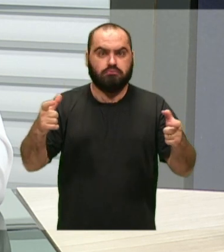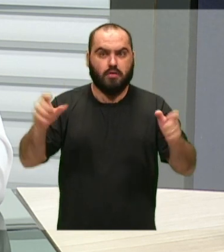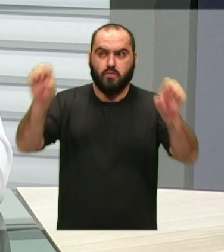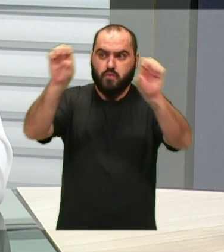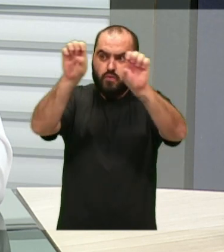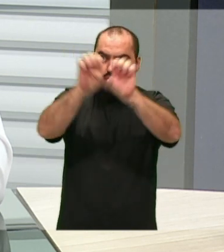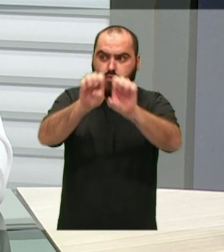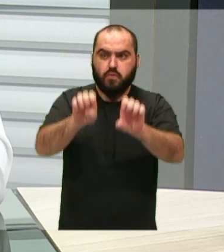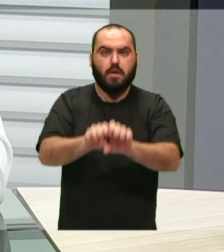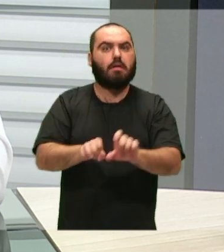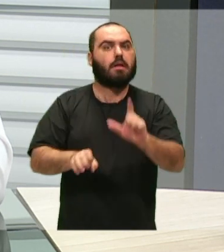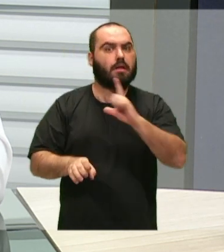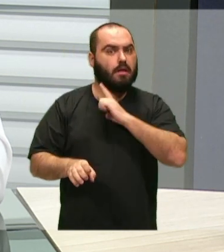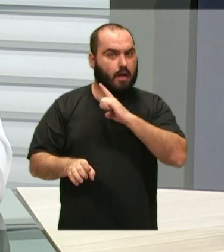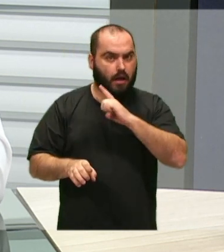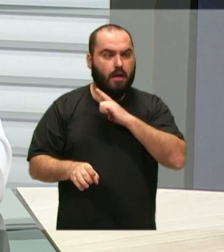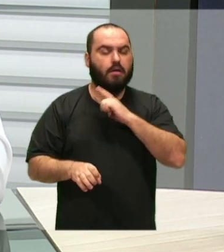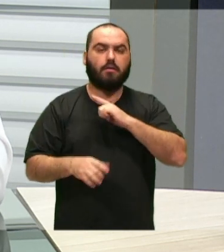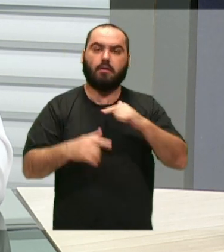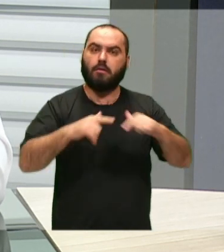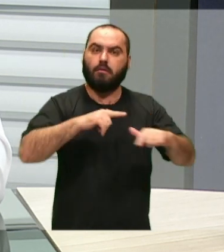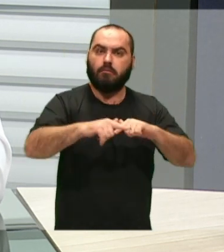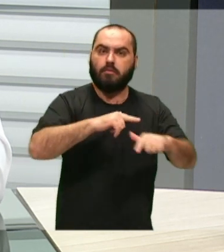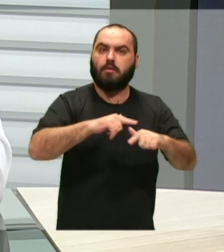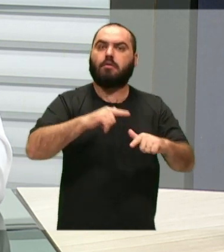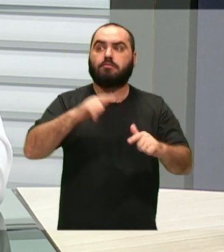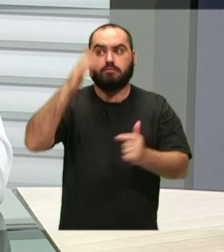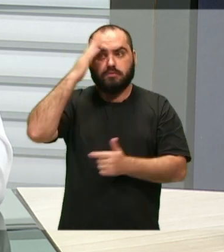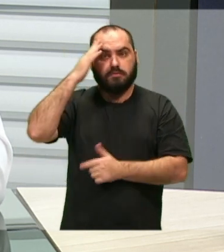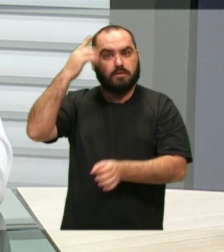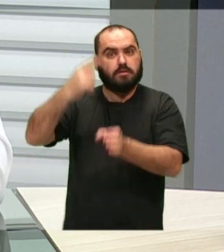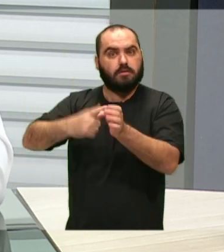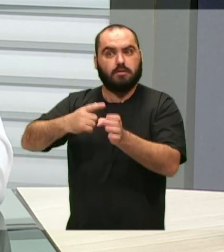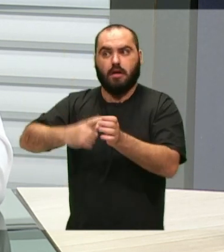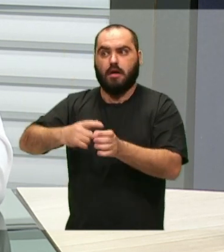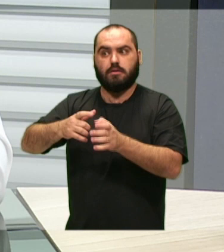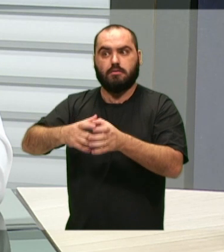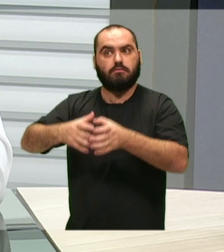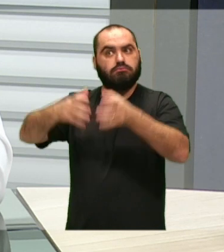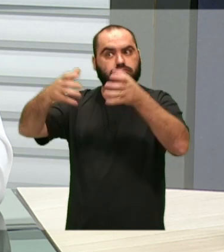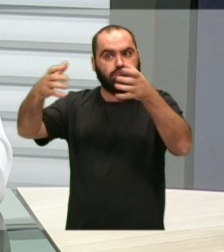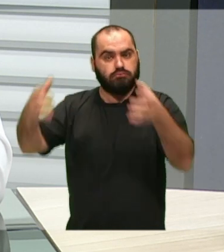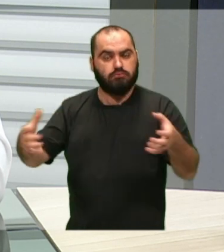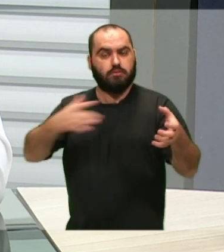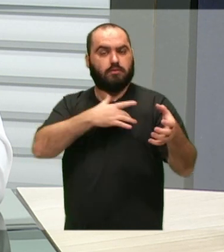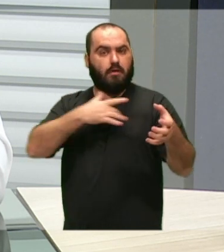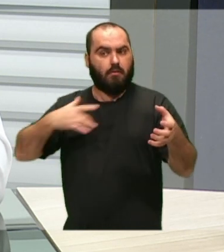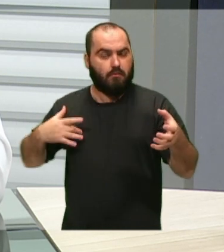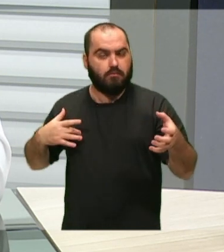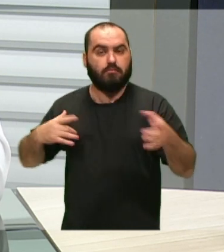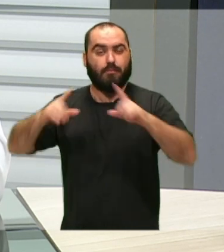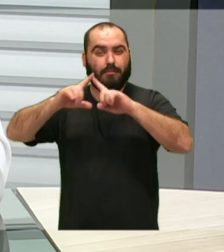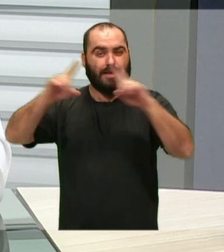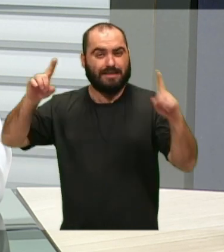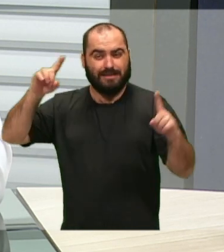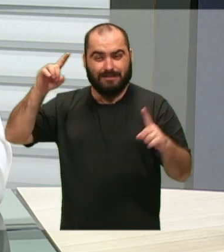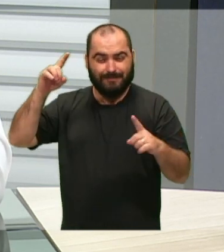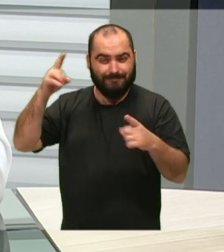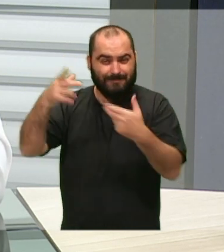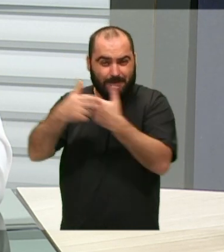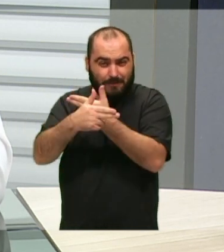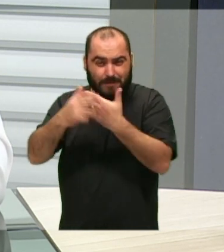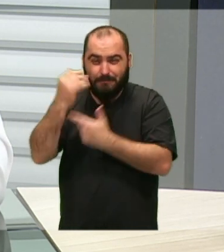que tem os seus desafios como uma cidade grande, seja esse desafio na infraestrutura, na saúde, mas o ponto crucial que todos